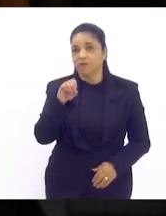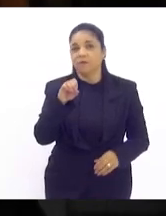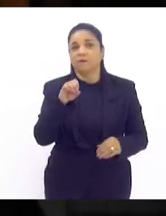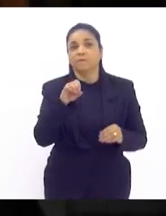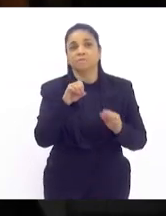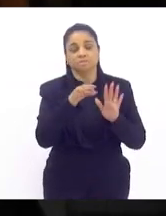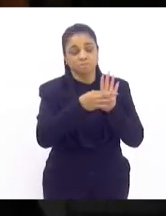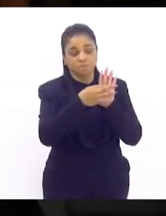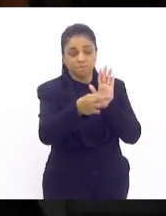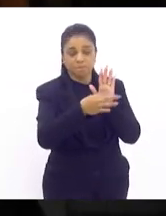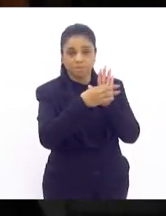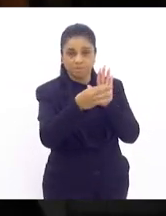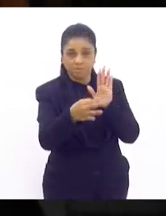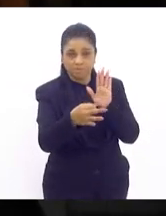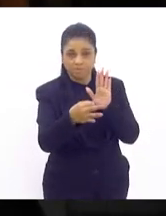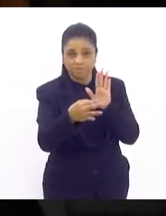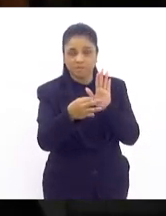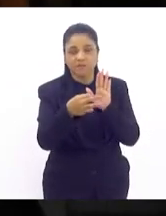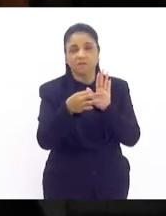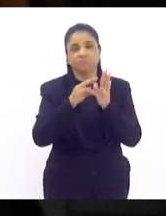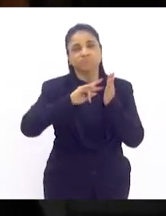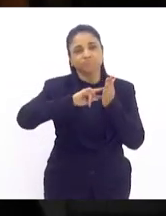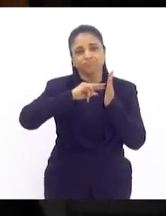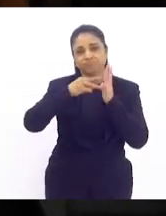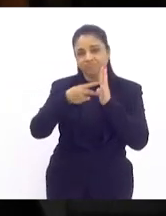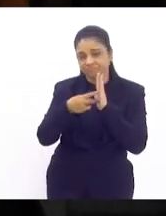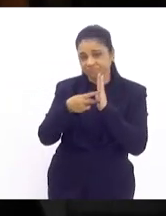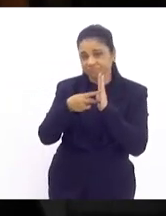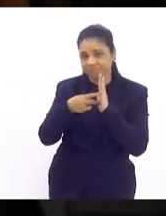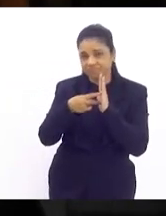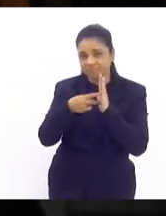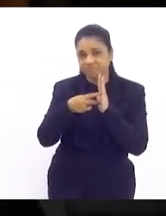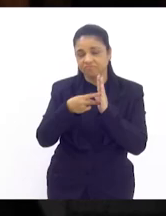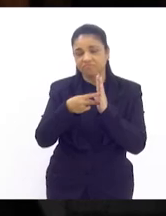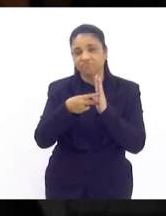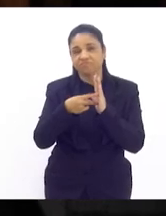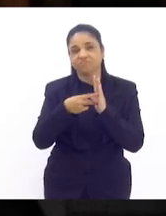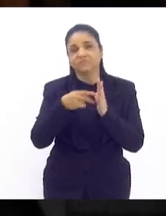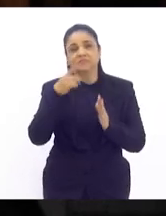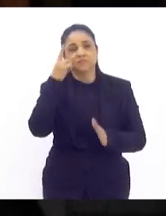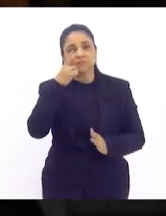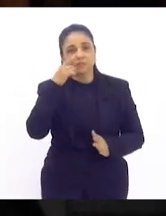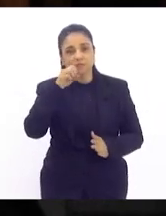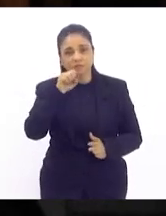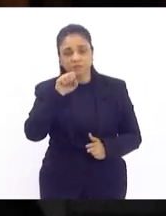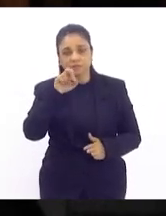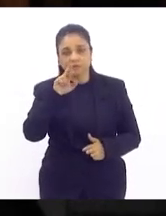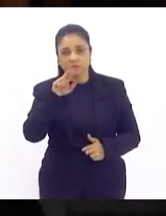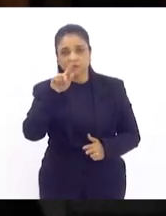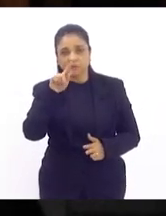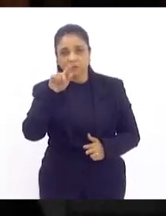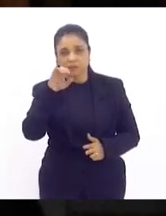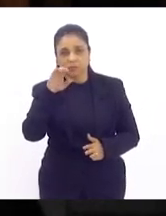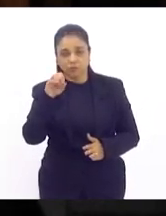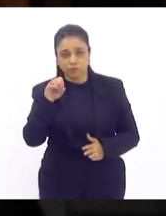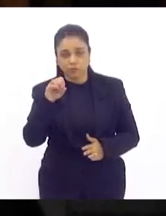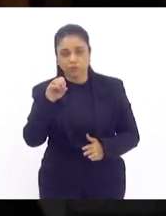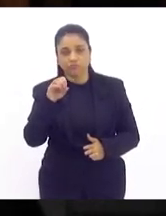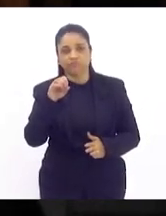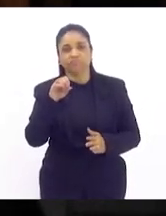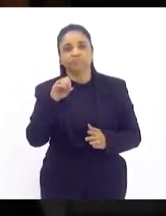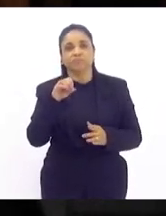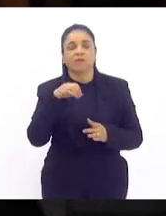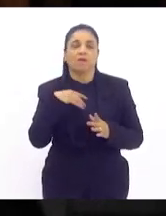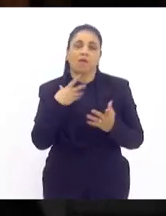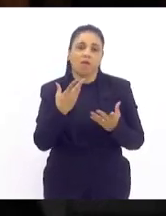é como fosse deputado Sérgio apenas um juízo de admissibilidade